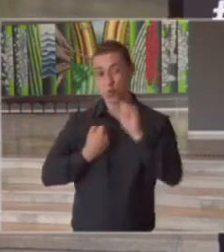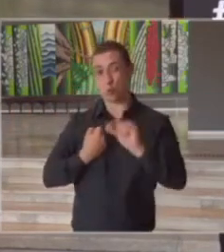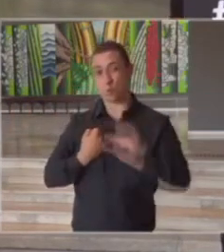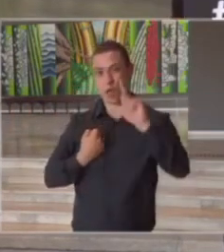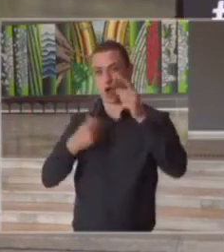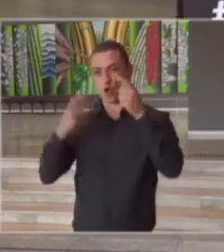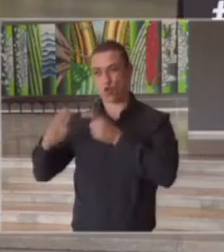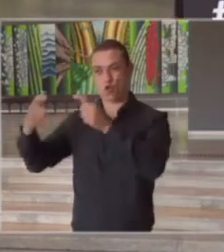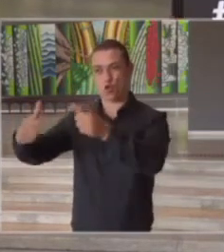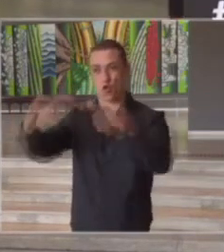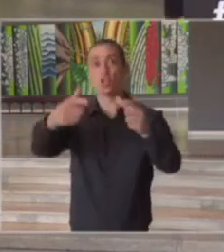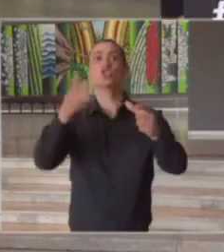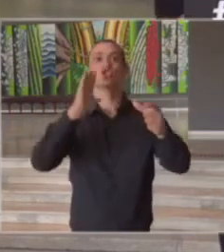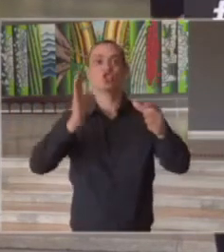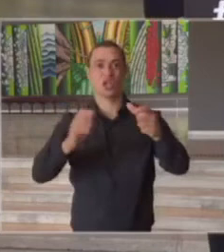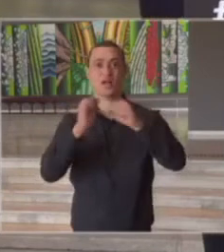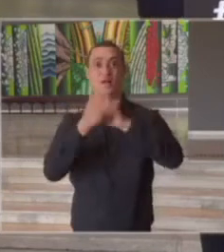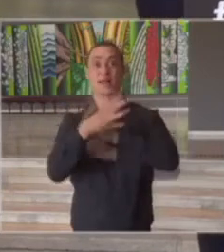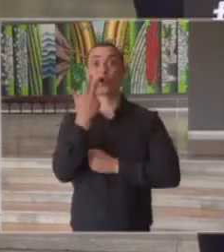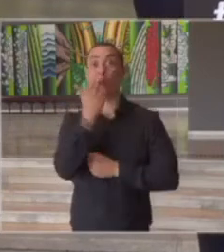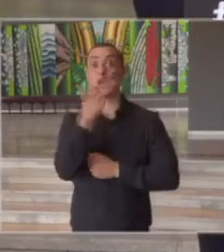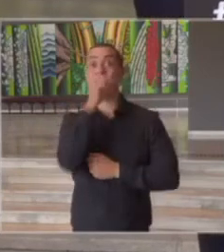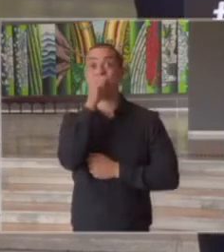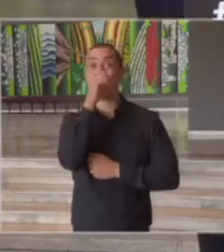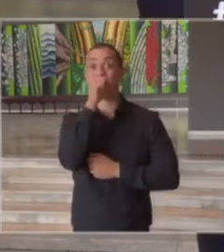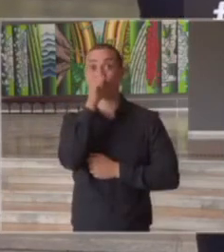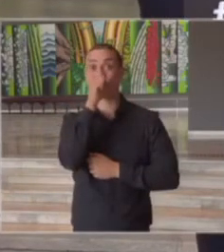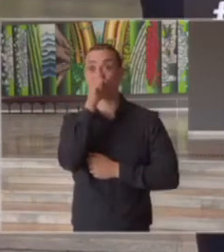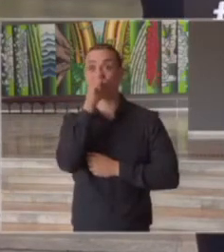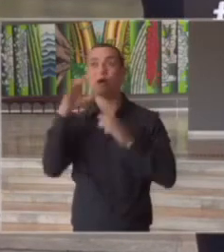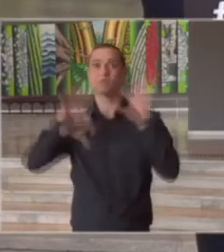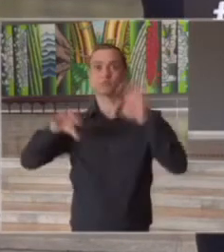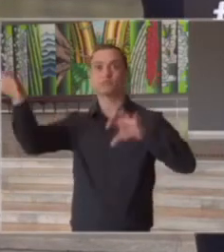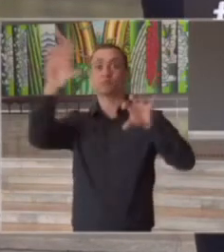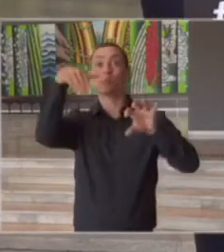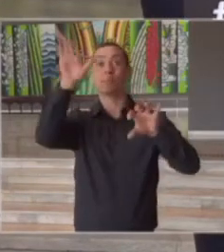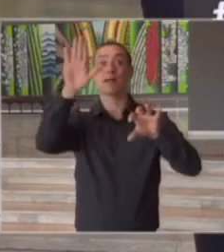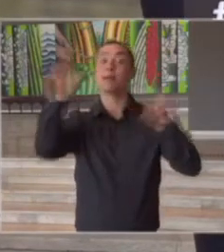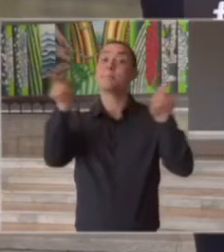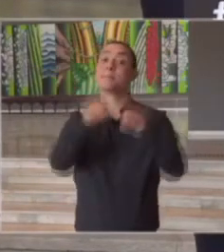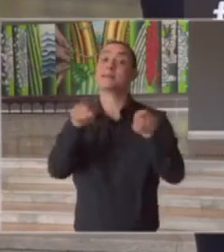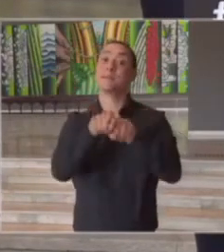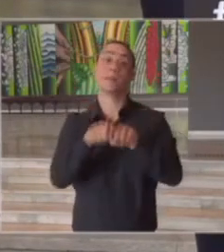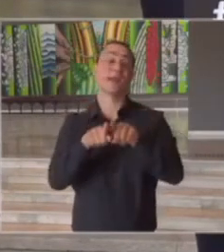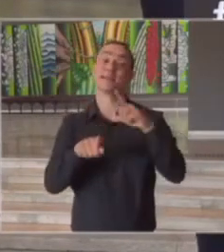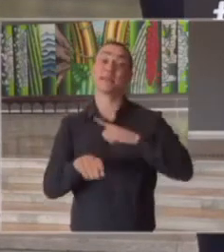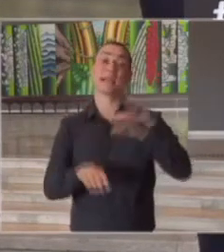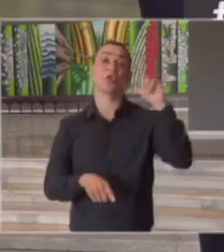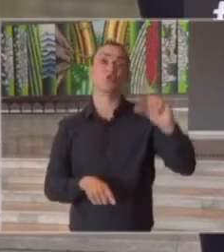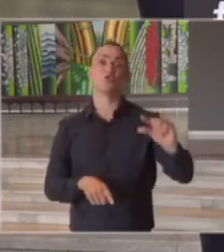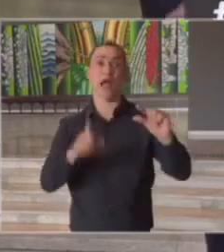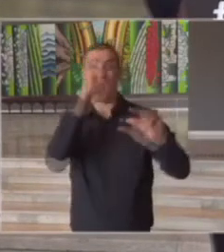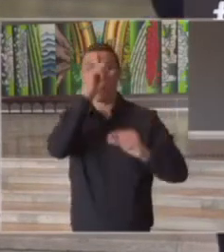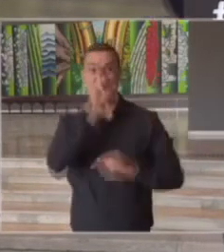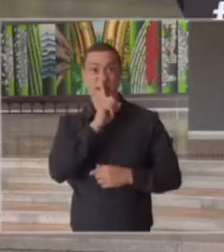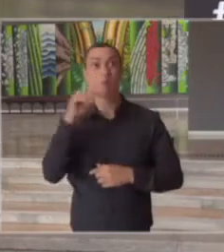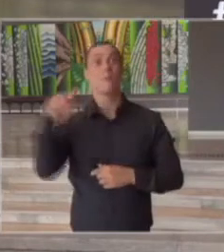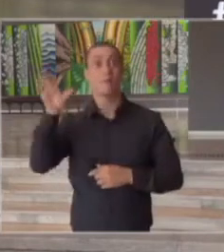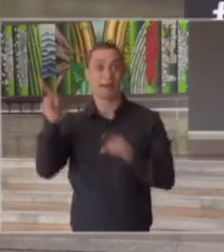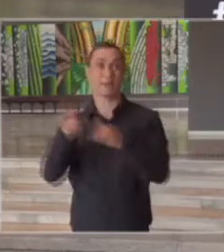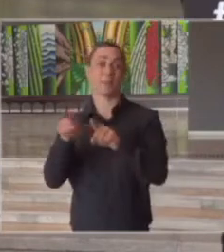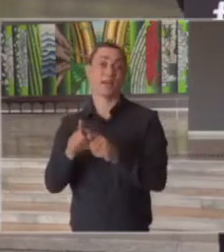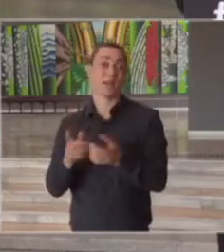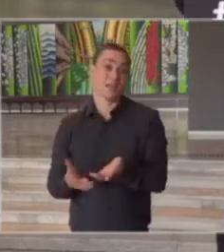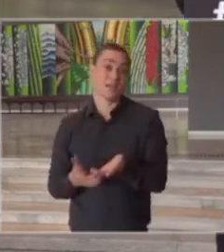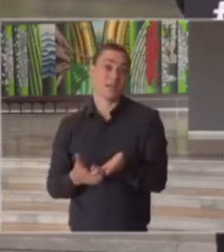regiões agora em laranja mas ao mesmo tempo a gente tem um número maior de regiões em amarelo então antes a